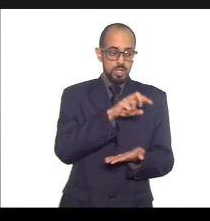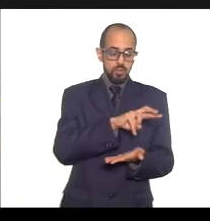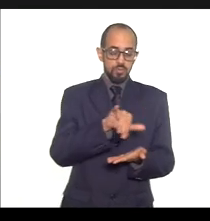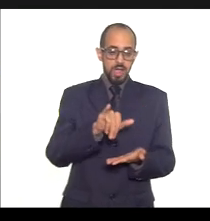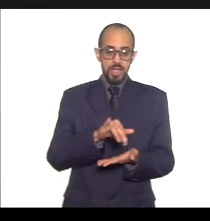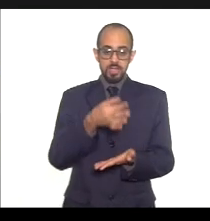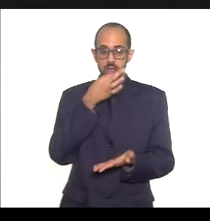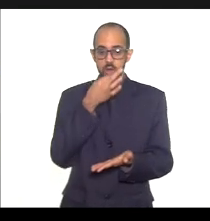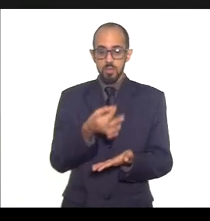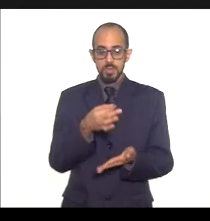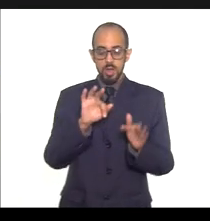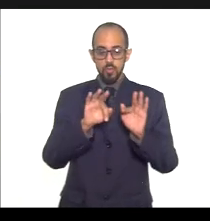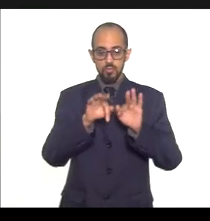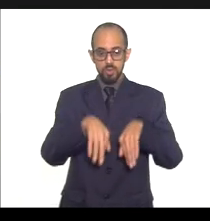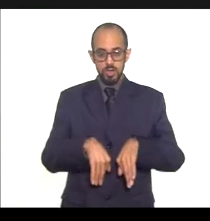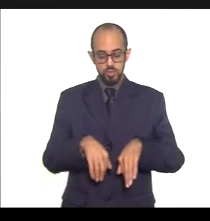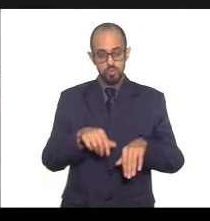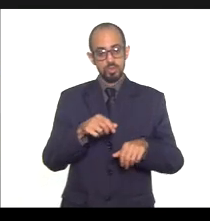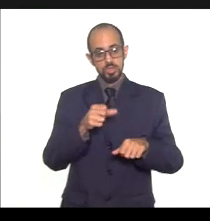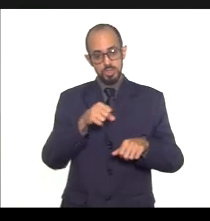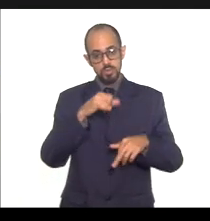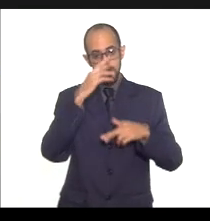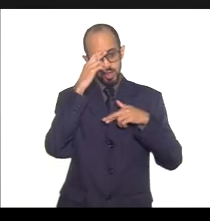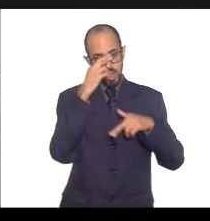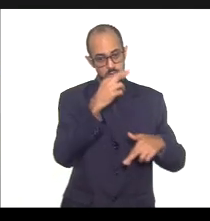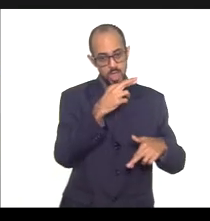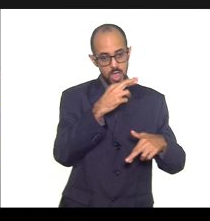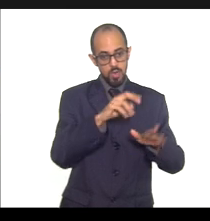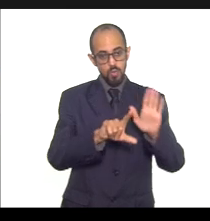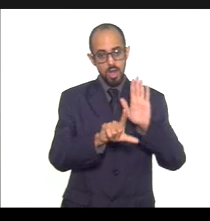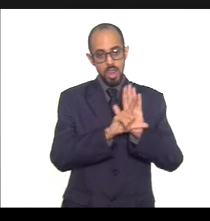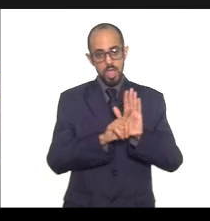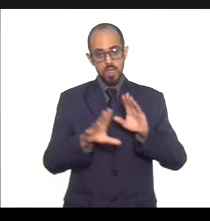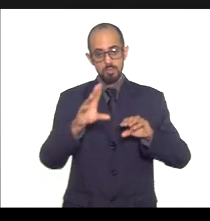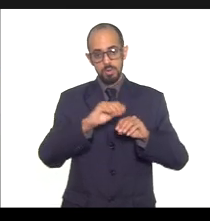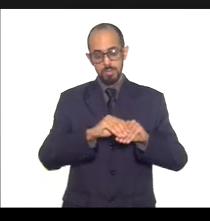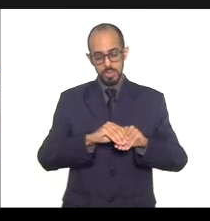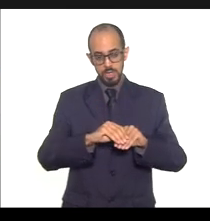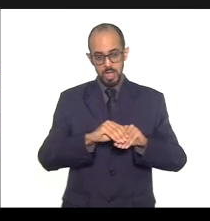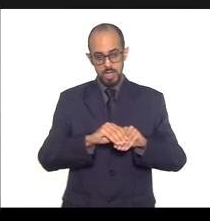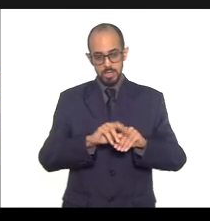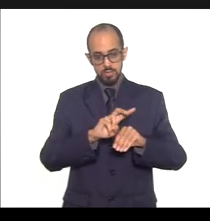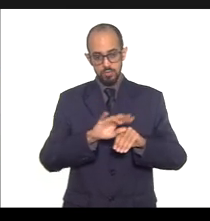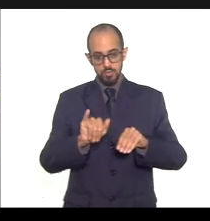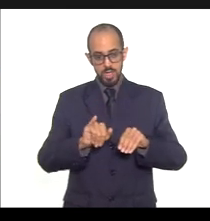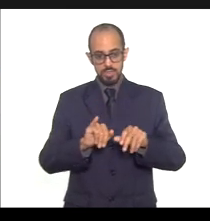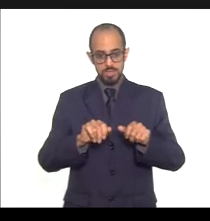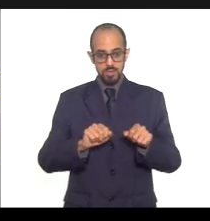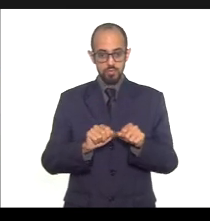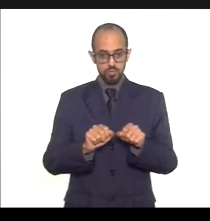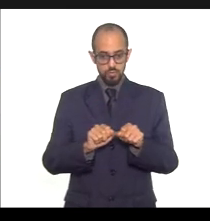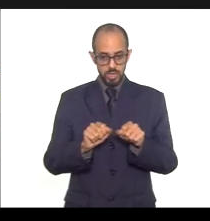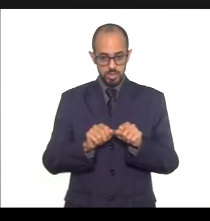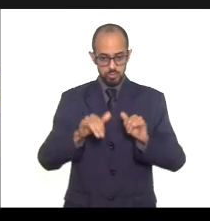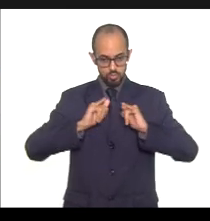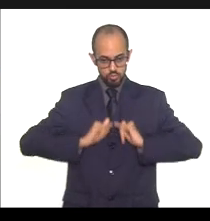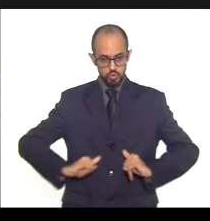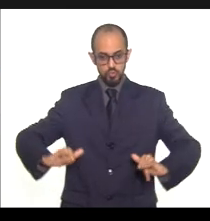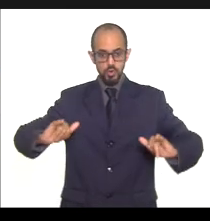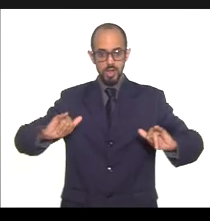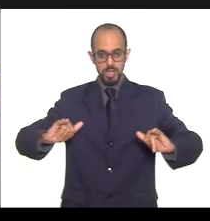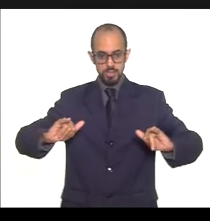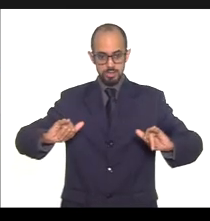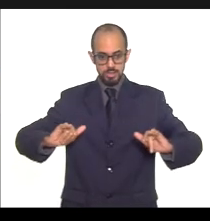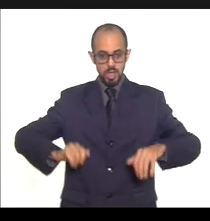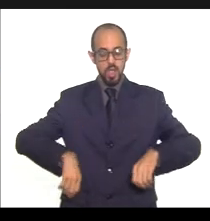sobre o cumprimento ou não das normas estatuídas nesta lei complementar, a qual será dada ampla divulgação, inclusive